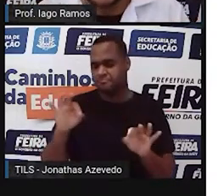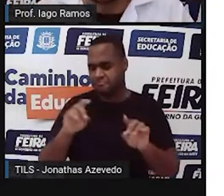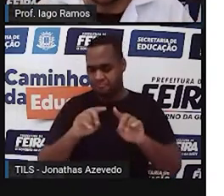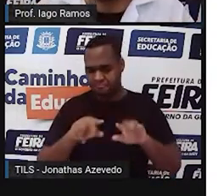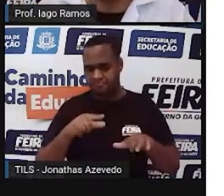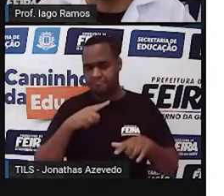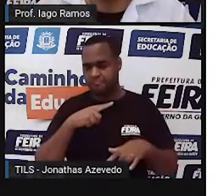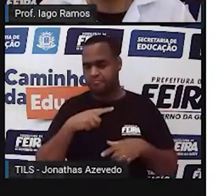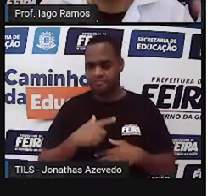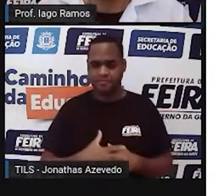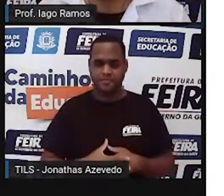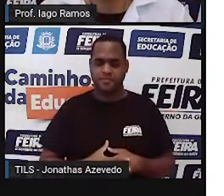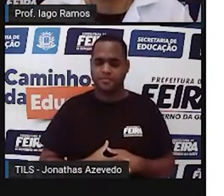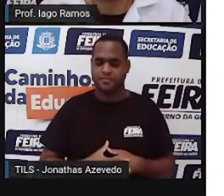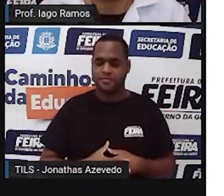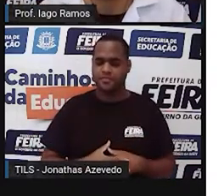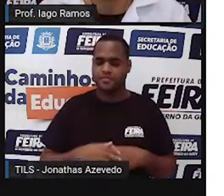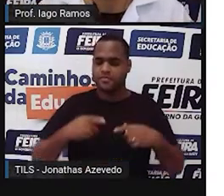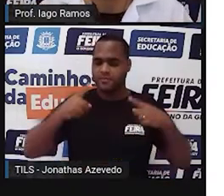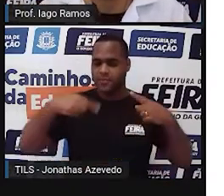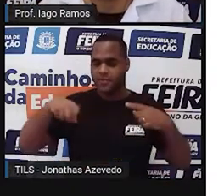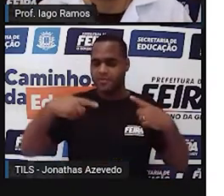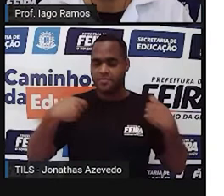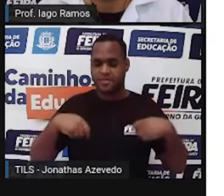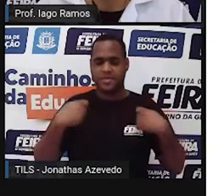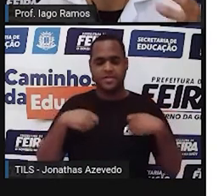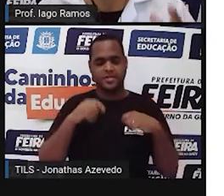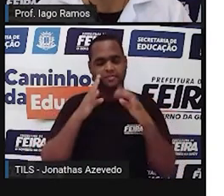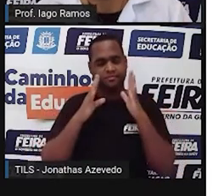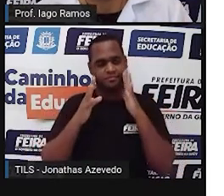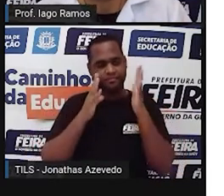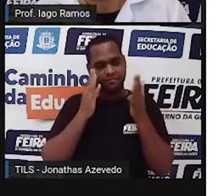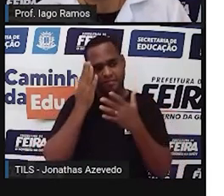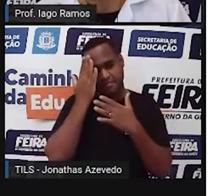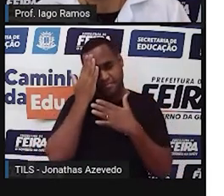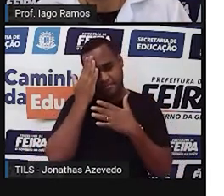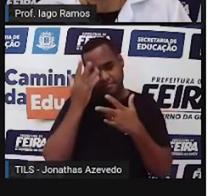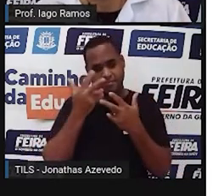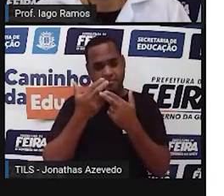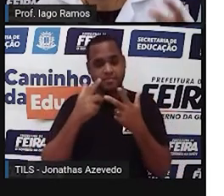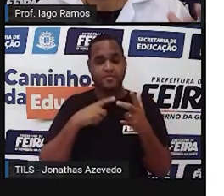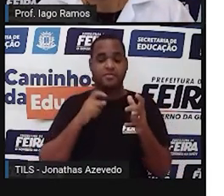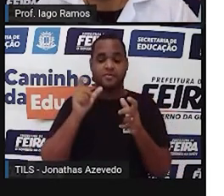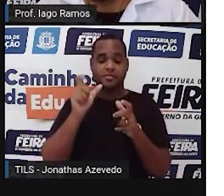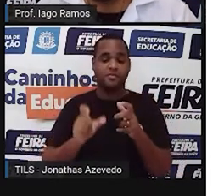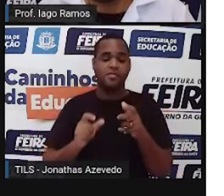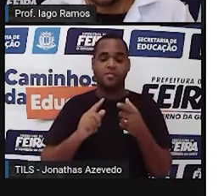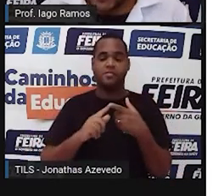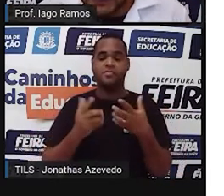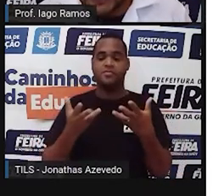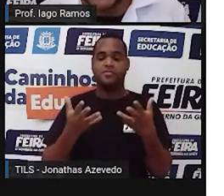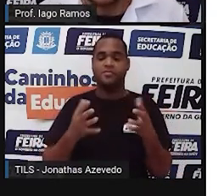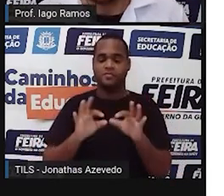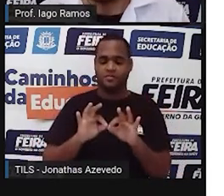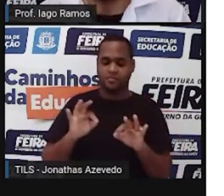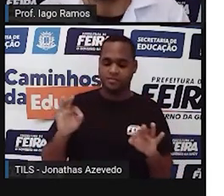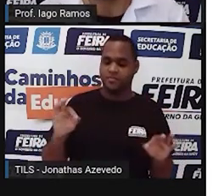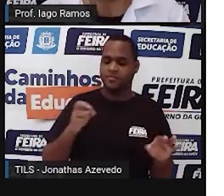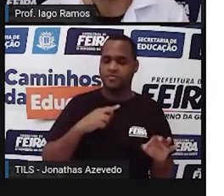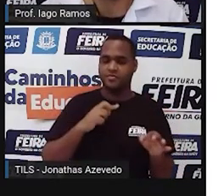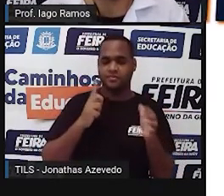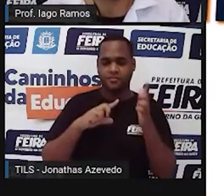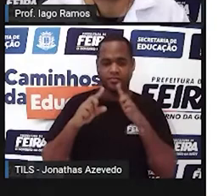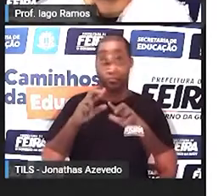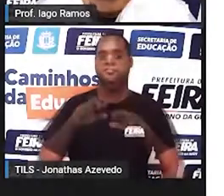tá bom? Mas a gente só precisa saber que é a maneira ou a forma de medir as coisas, tá bom?